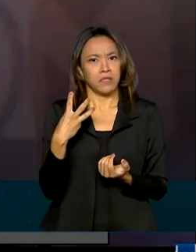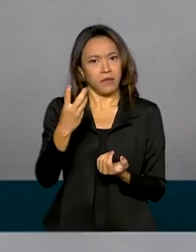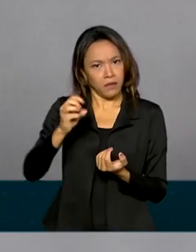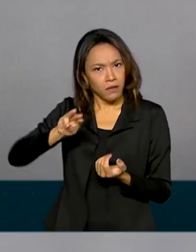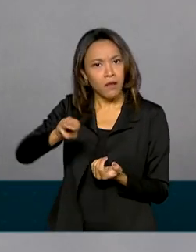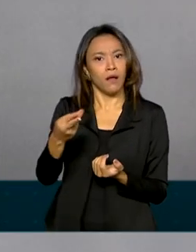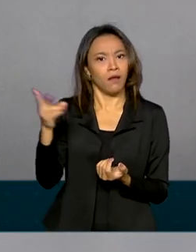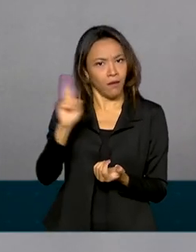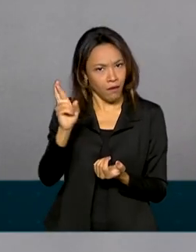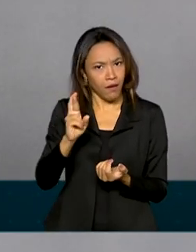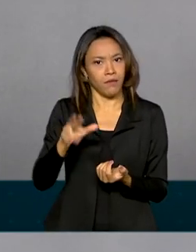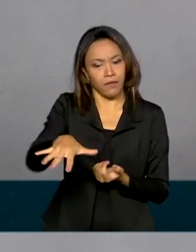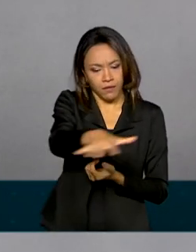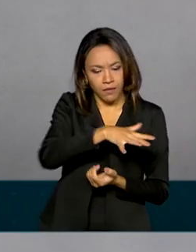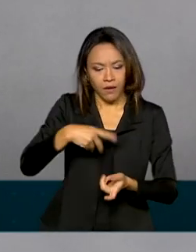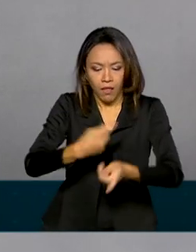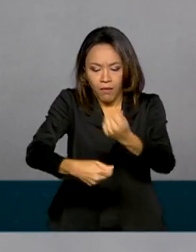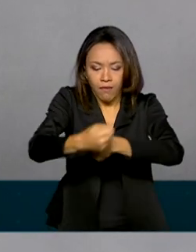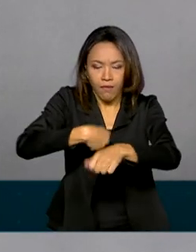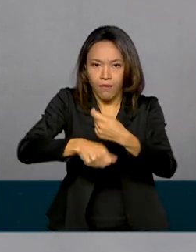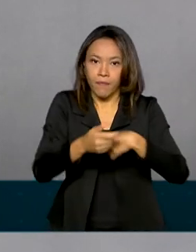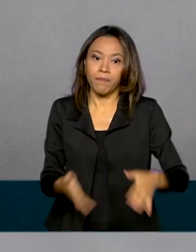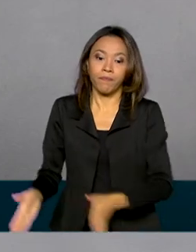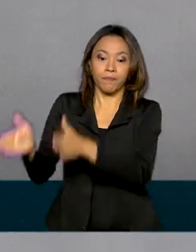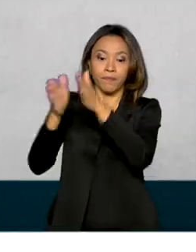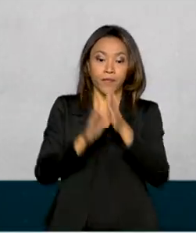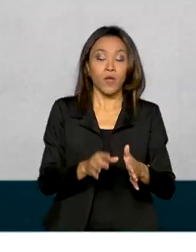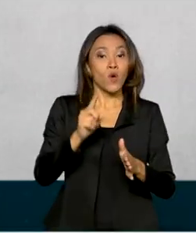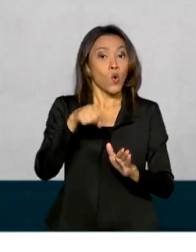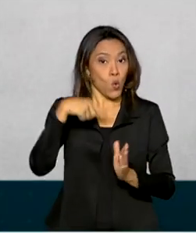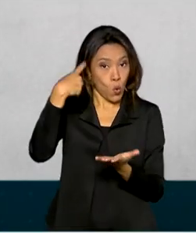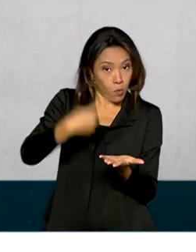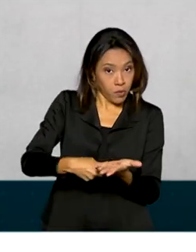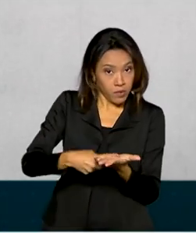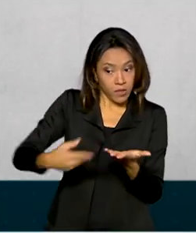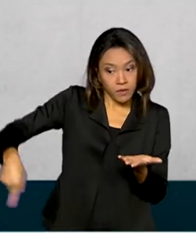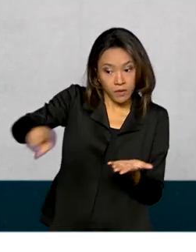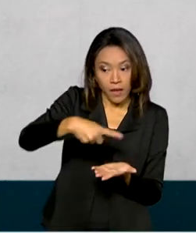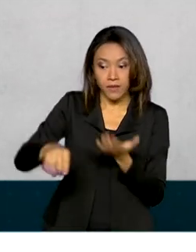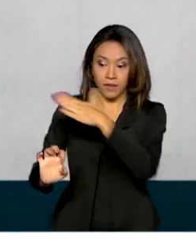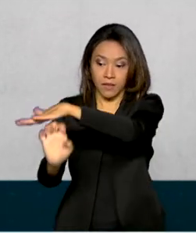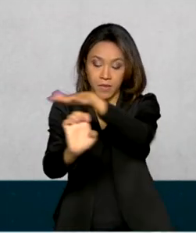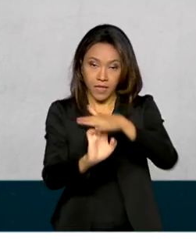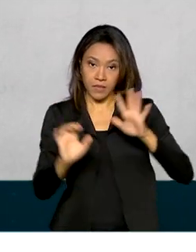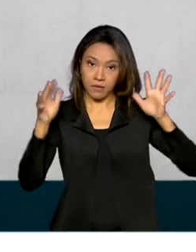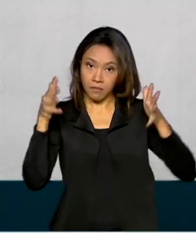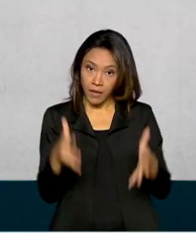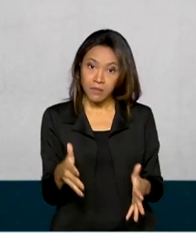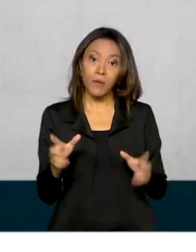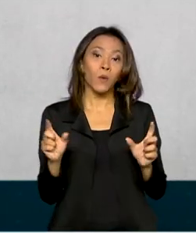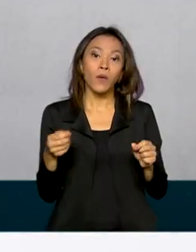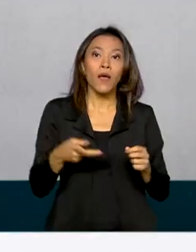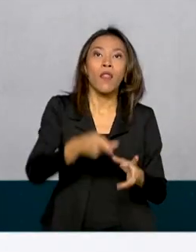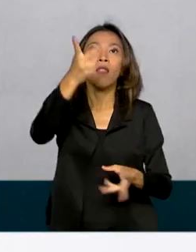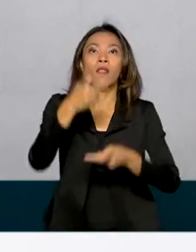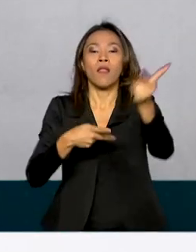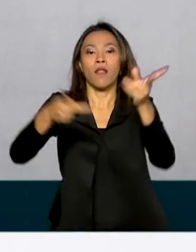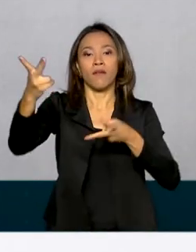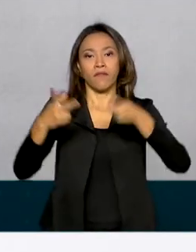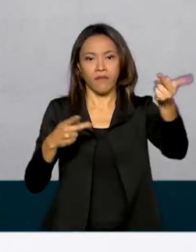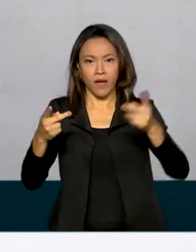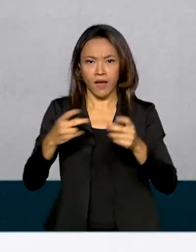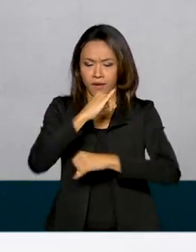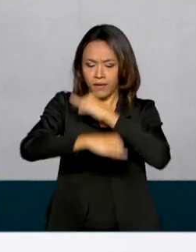economia. Um dos compromissos das empresas participantes do leilão do 5G será levar conectividade a